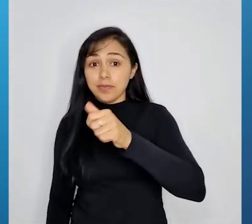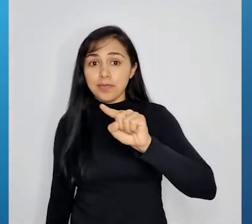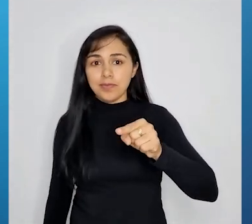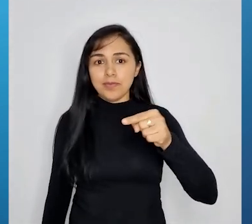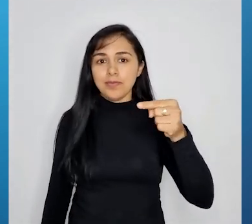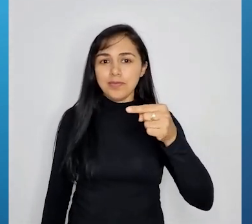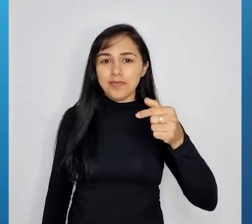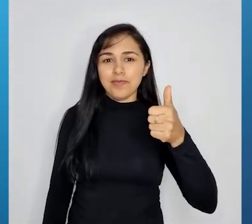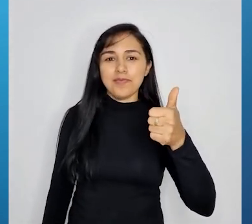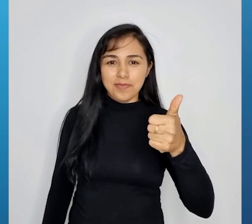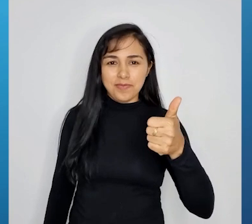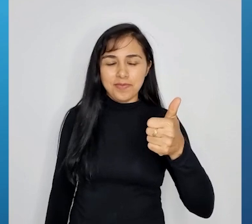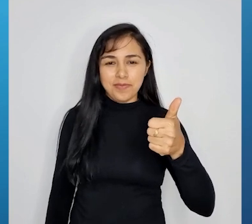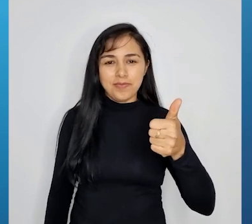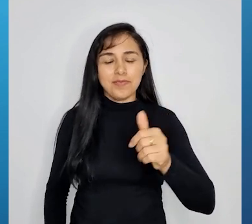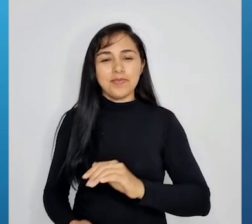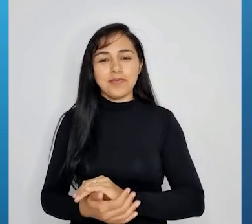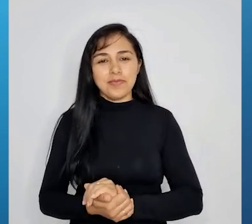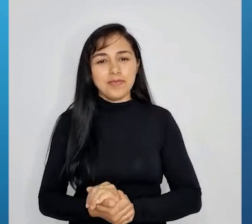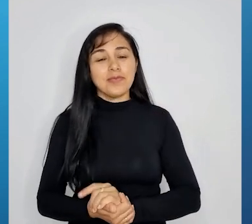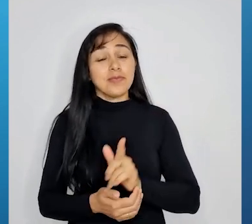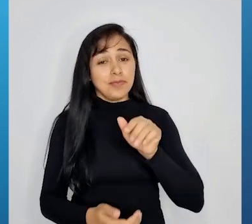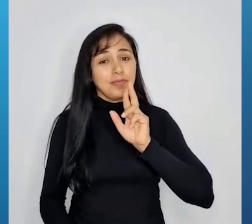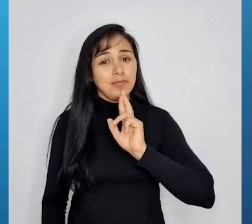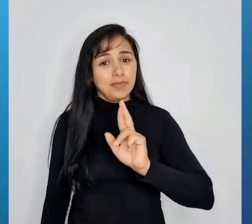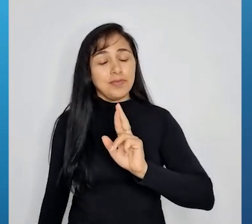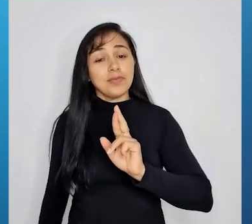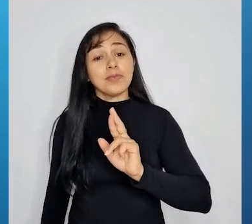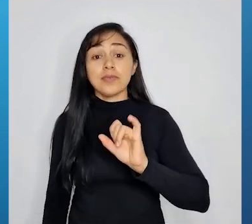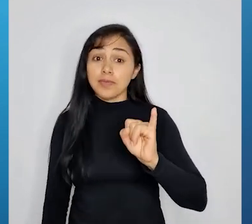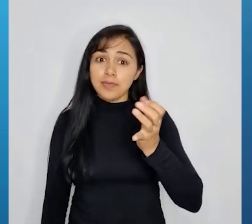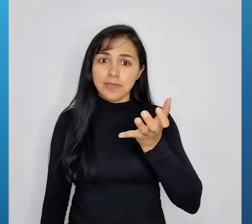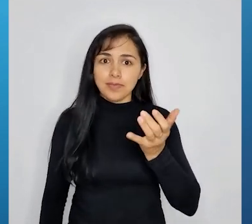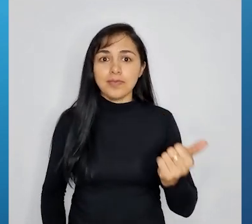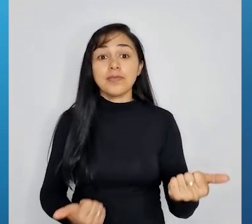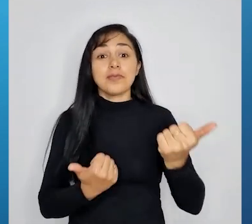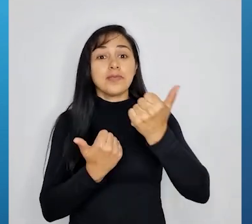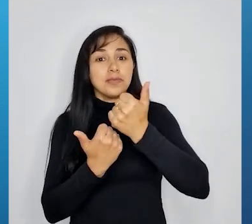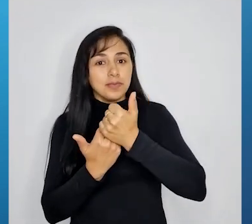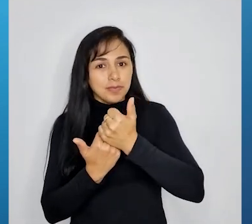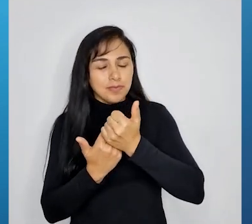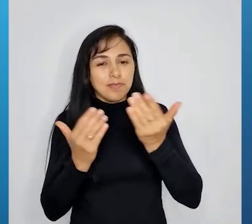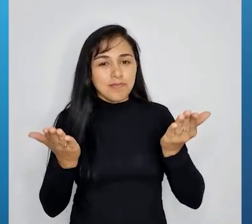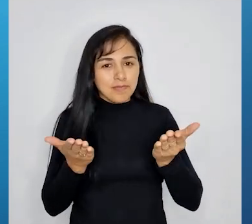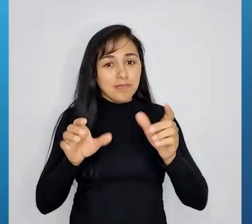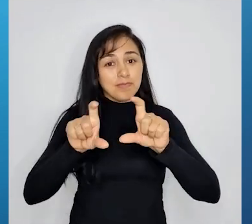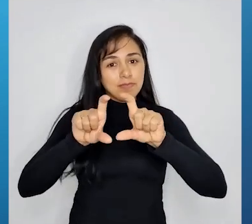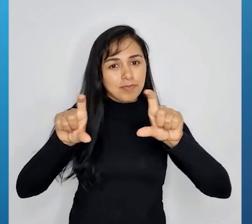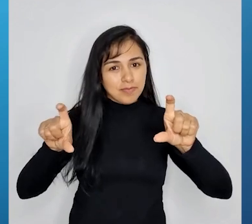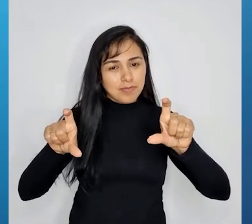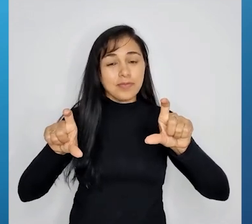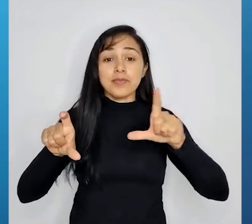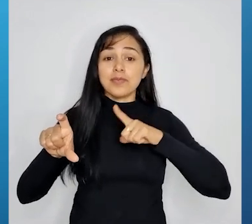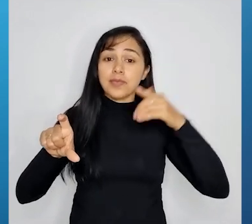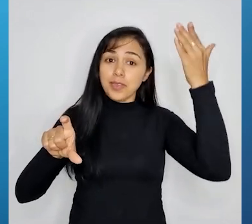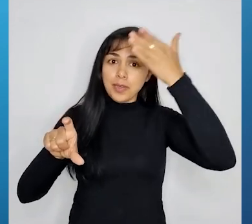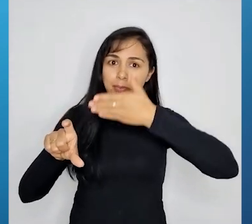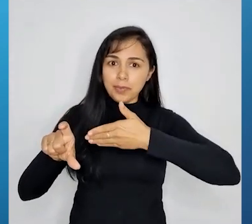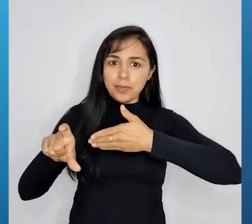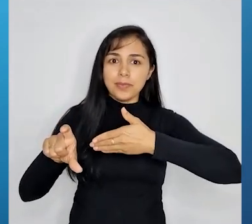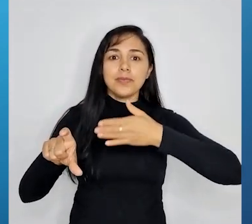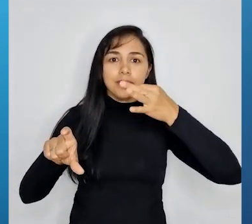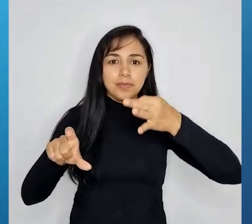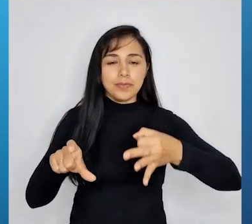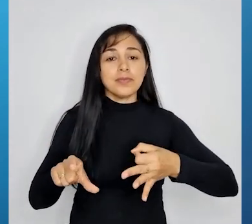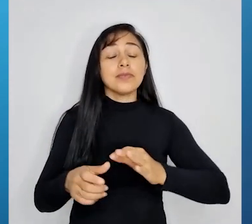e menos 1 é a solução desse sistema. Se você quiser substituir para ver se está correto, você pode